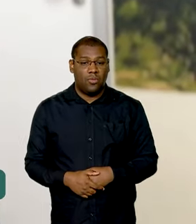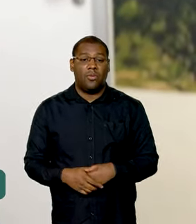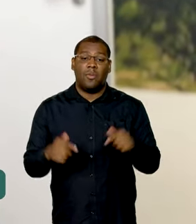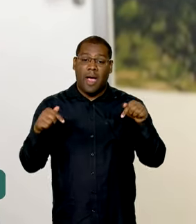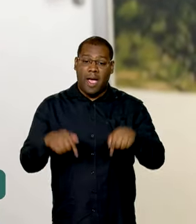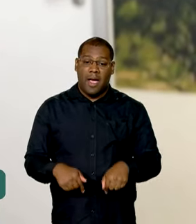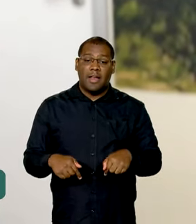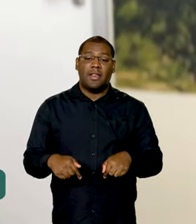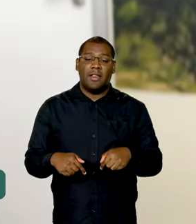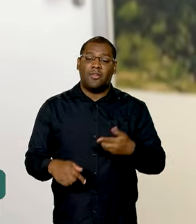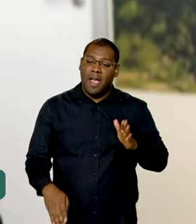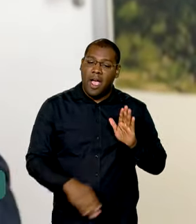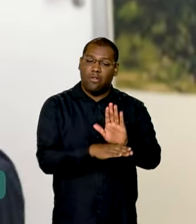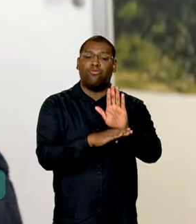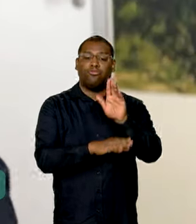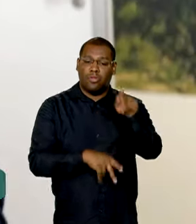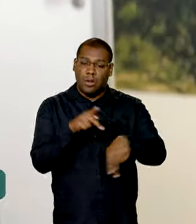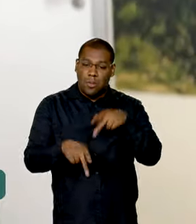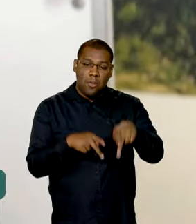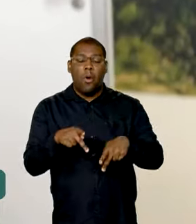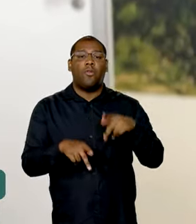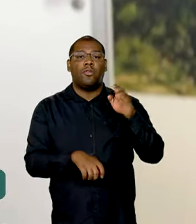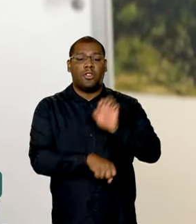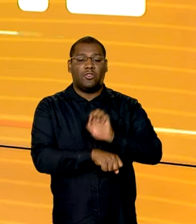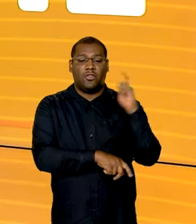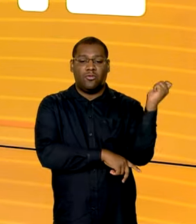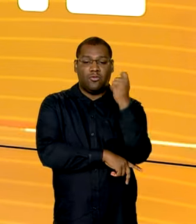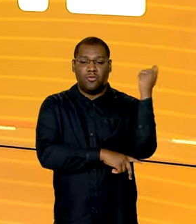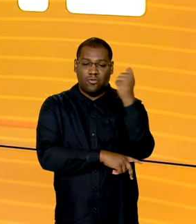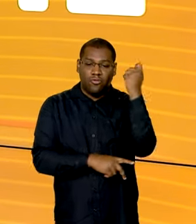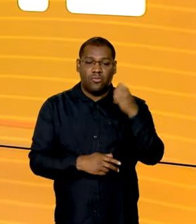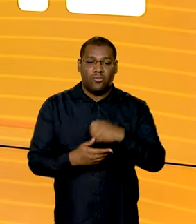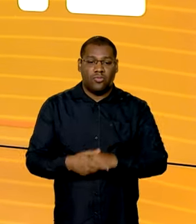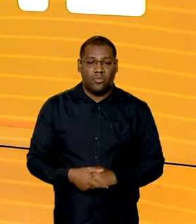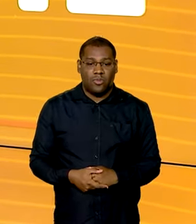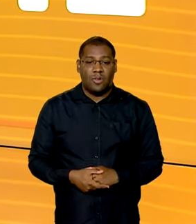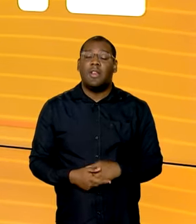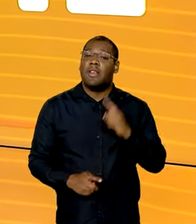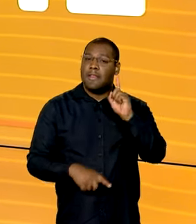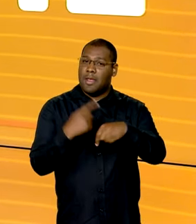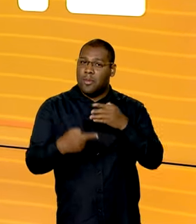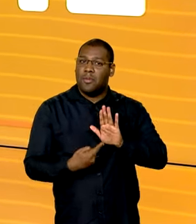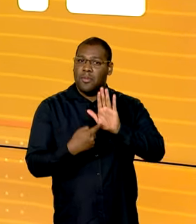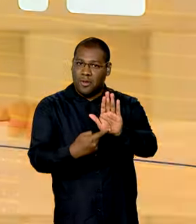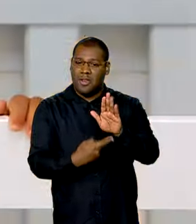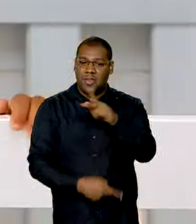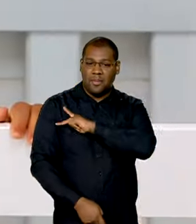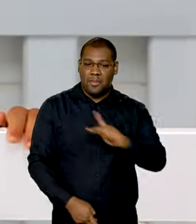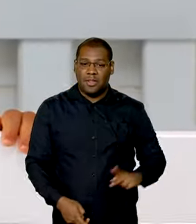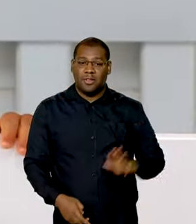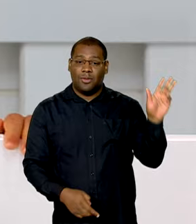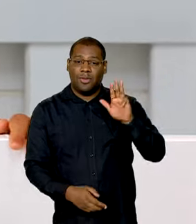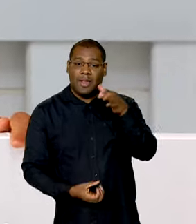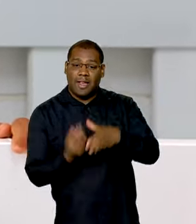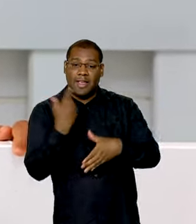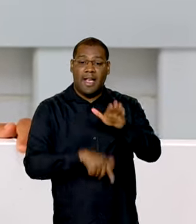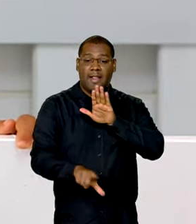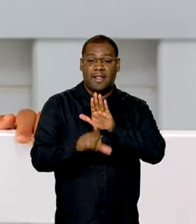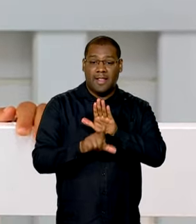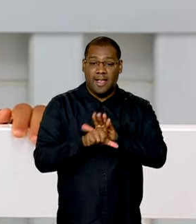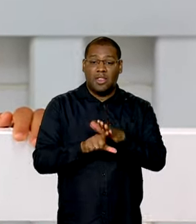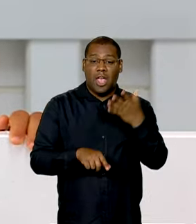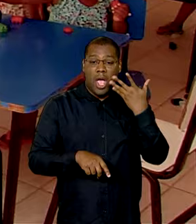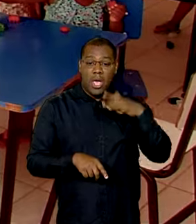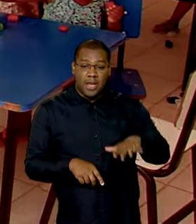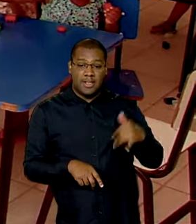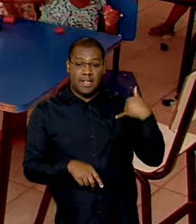servir ao povo do Rio Grande do Sul, junto com você. Veja a seguir, presidente Lula sanciona a lei que garante acesso